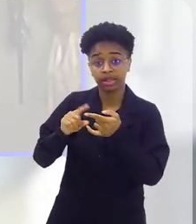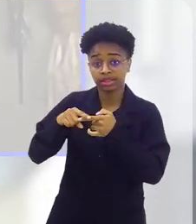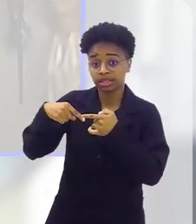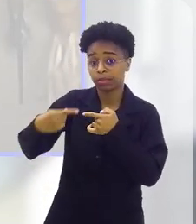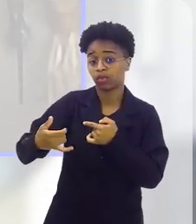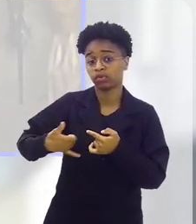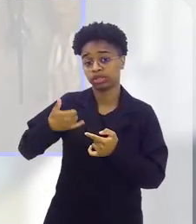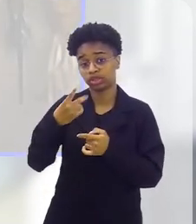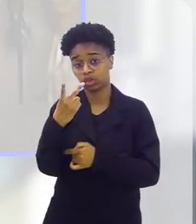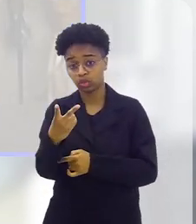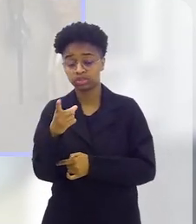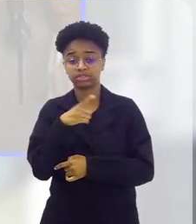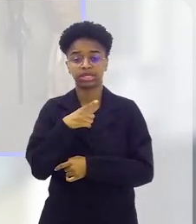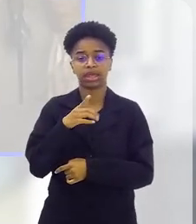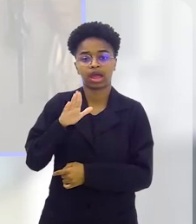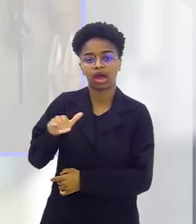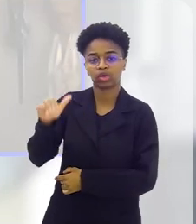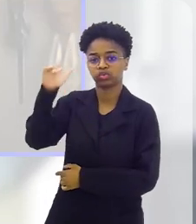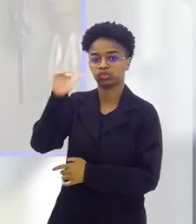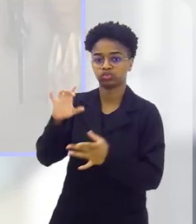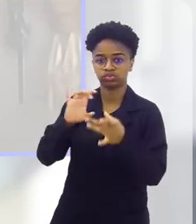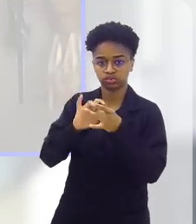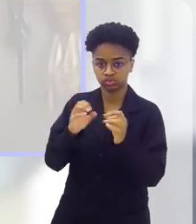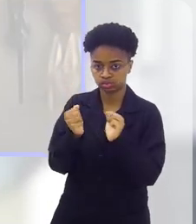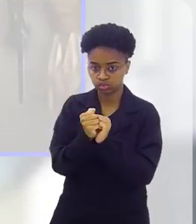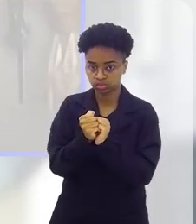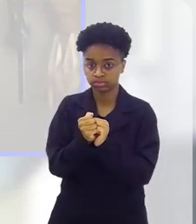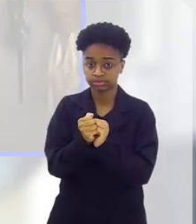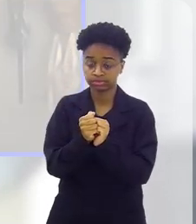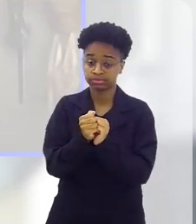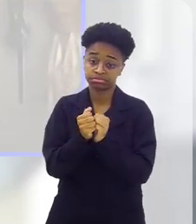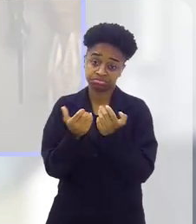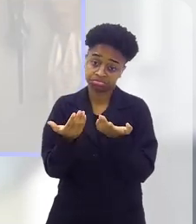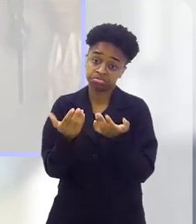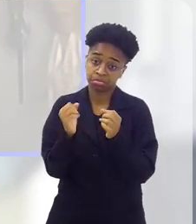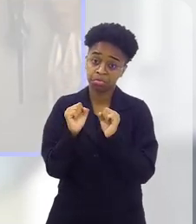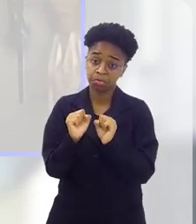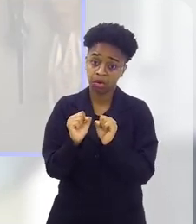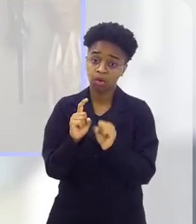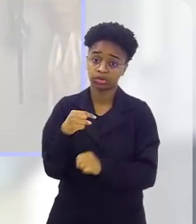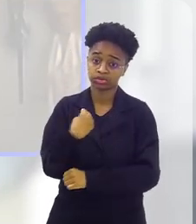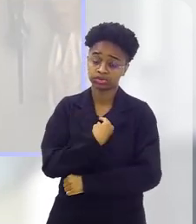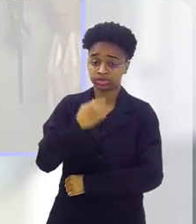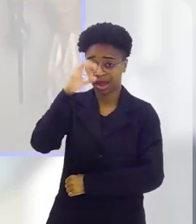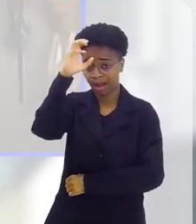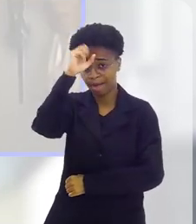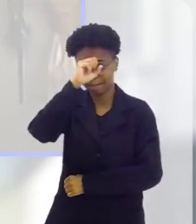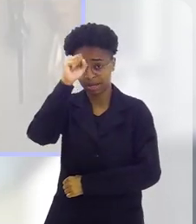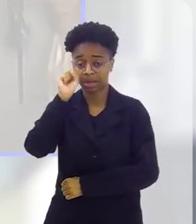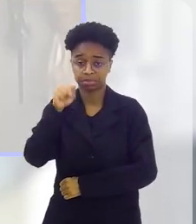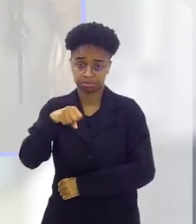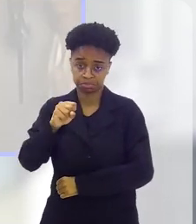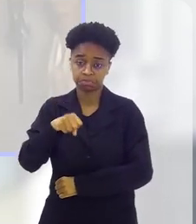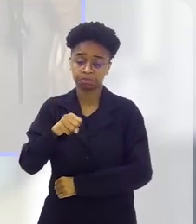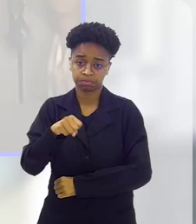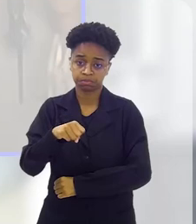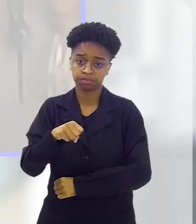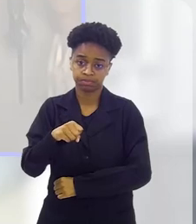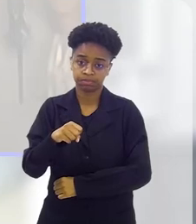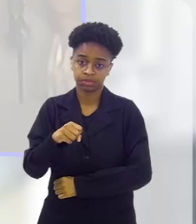de dois anos, com adulto por perto, tem sim, tem... Pode ser que a gente aprenda aí